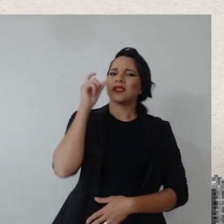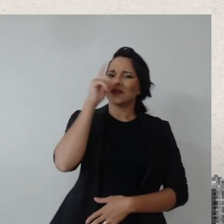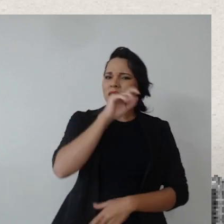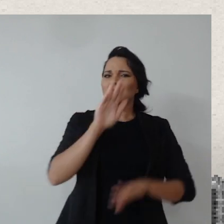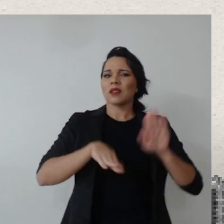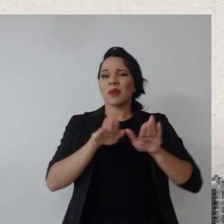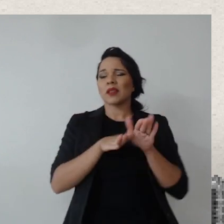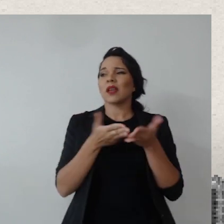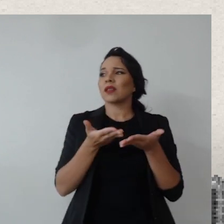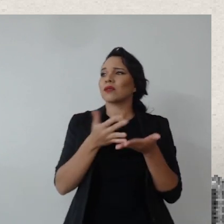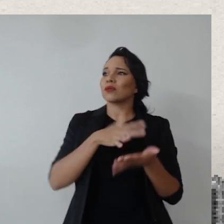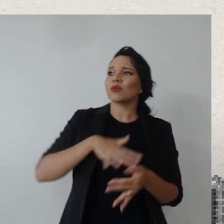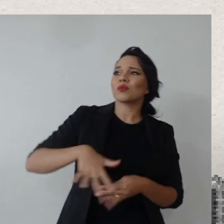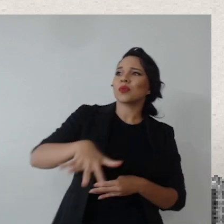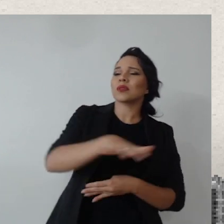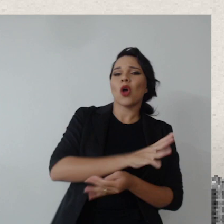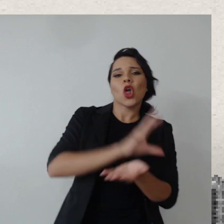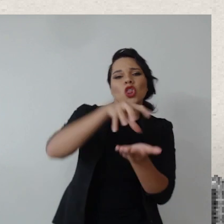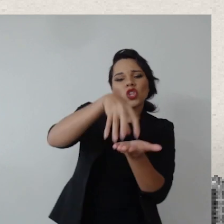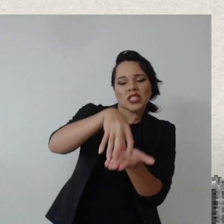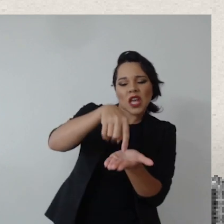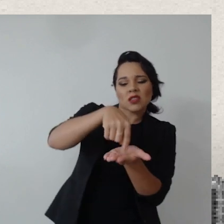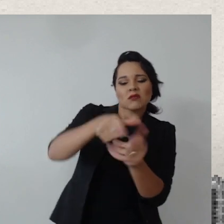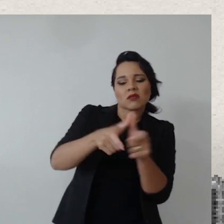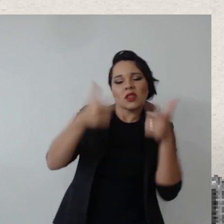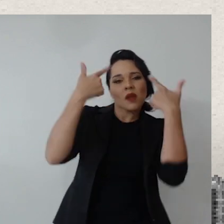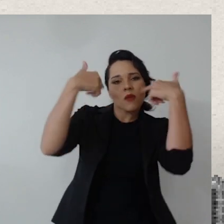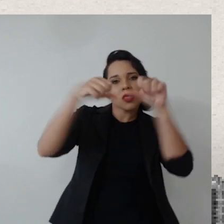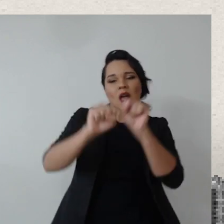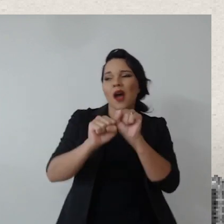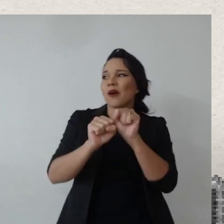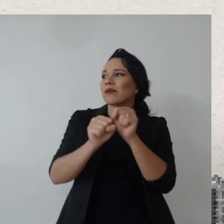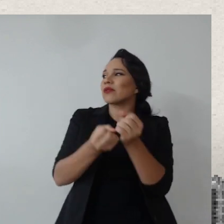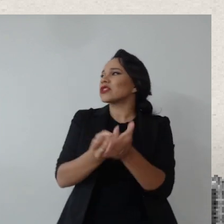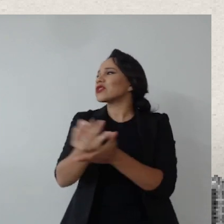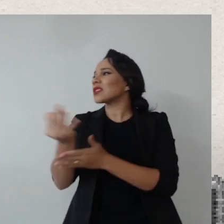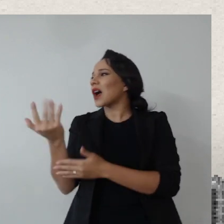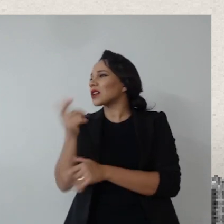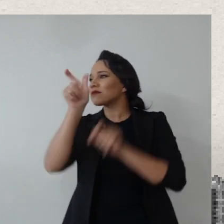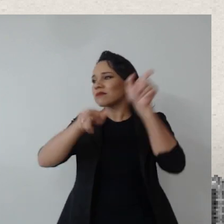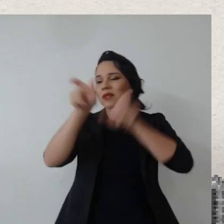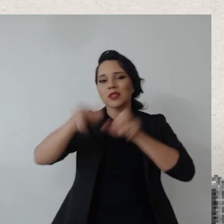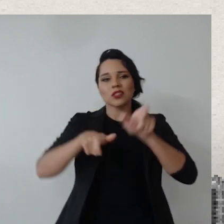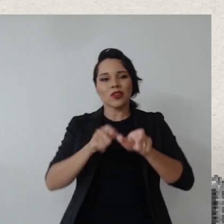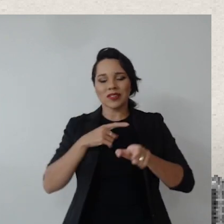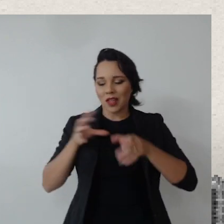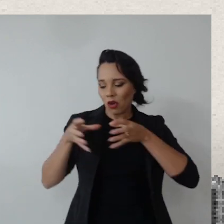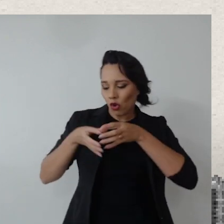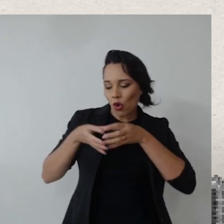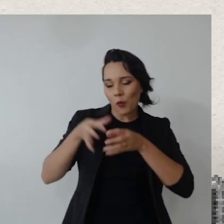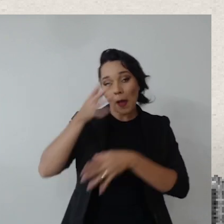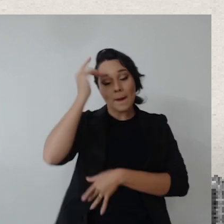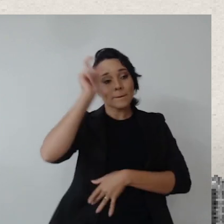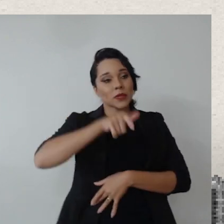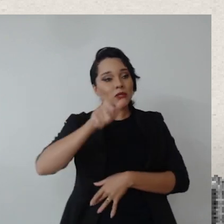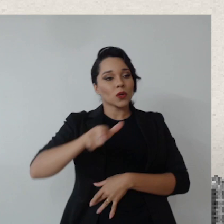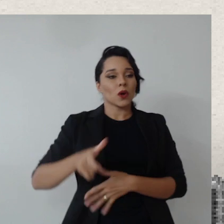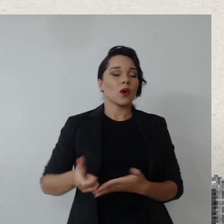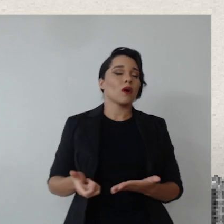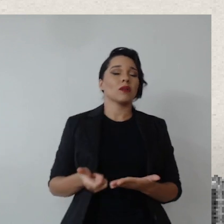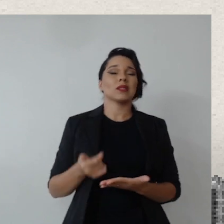muito difícil, dependendo do tamanho da unidade do tribunal, você conseguir ter equipes e pessoas